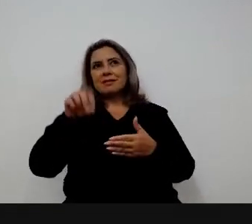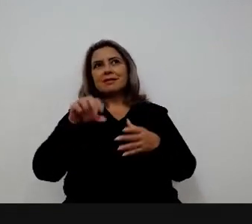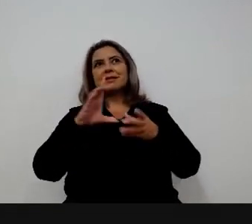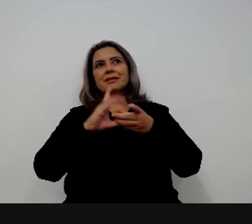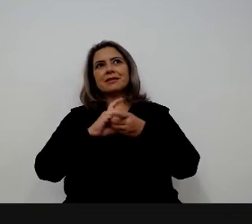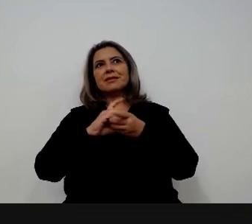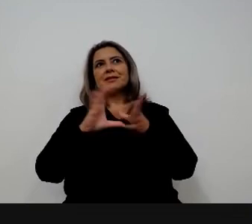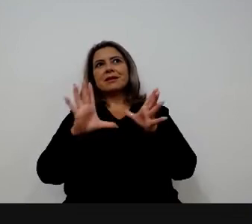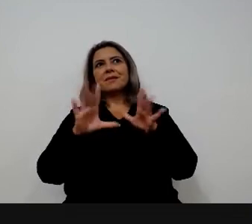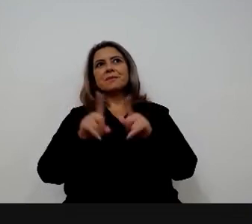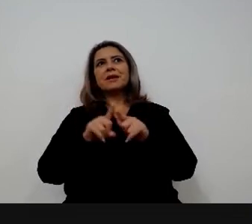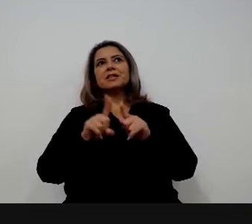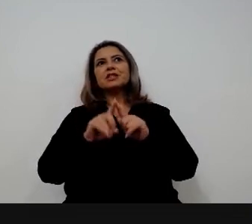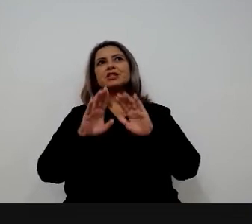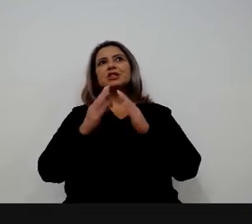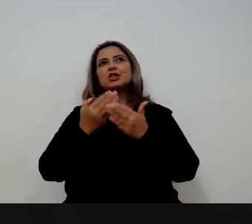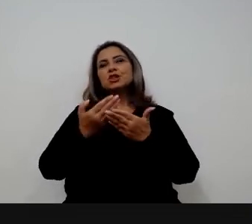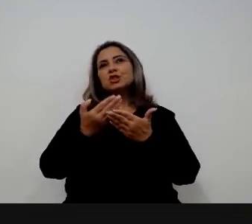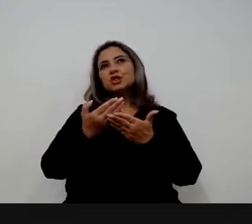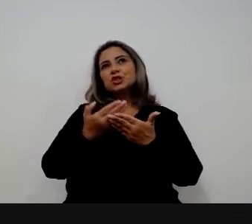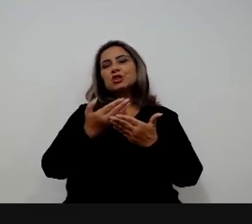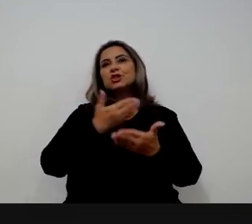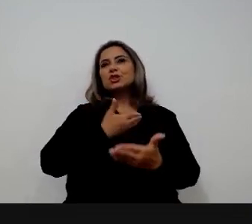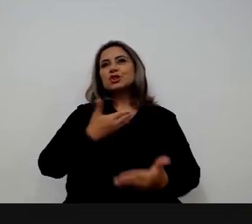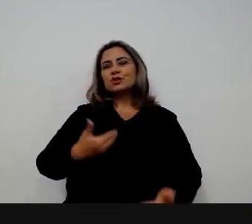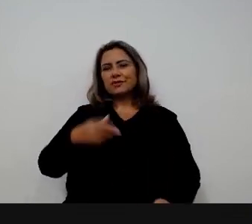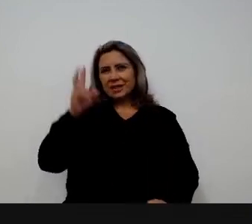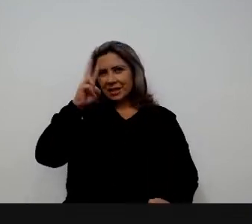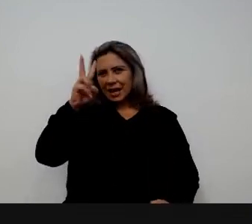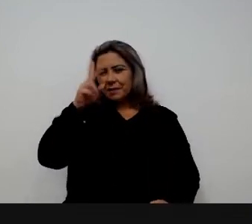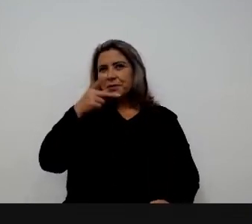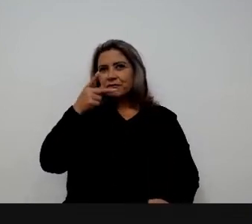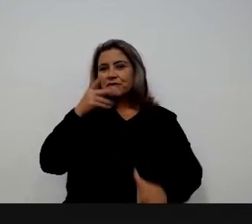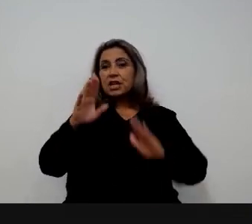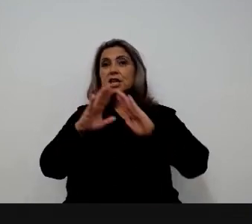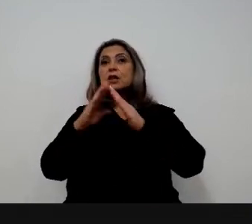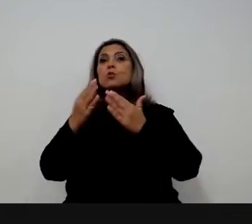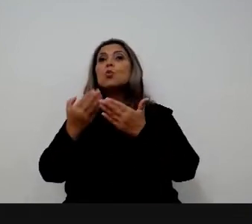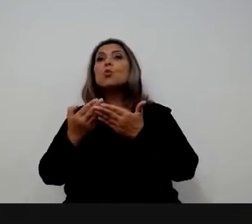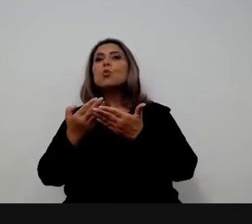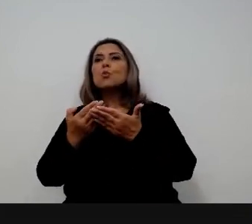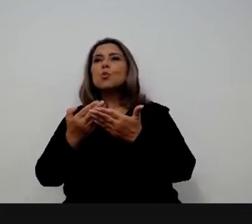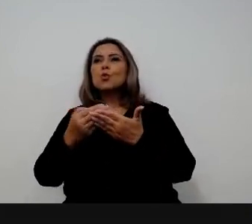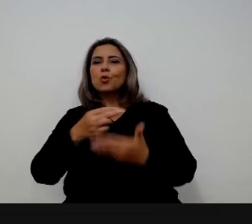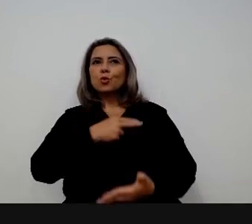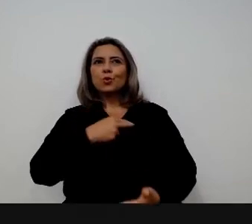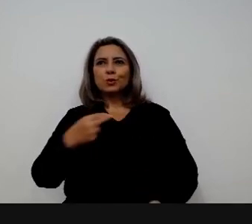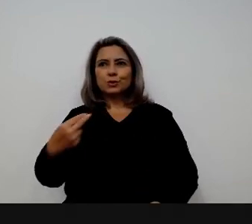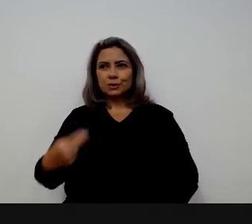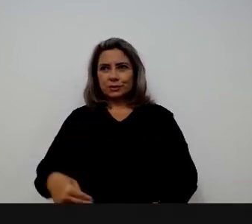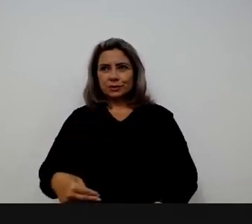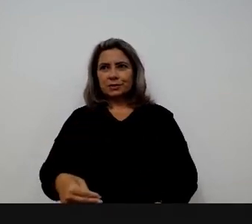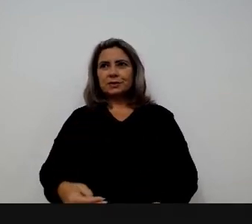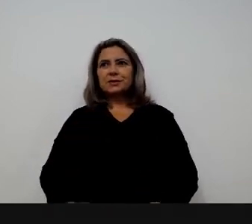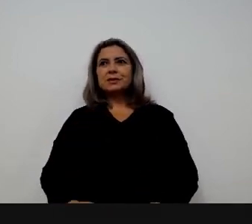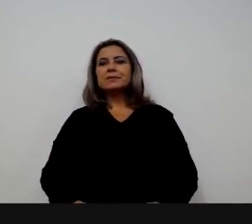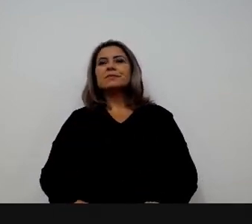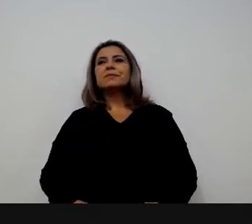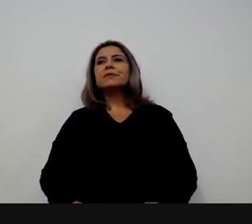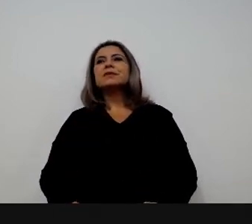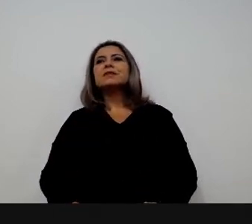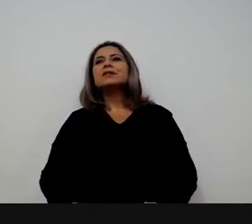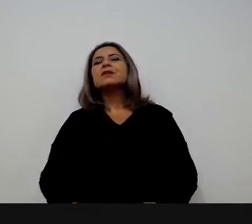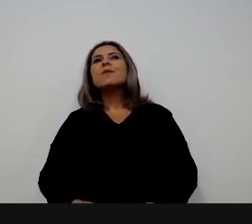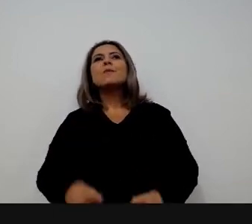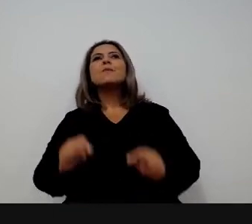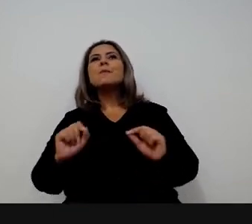a gente começou falando de escola de governo como a escola chinesa que é um país autocrático mas que